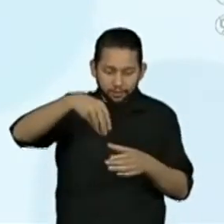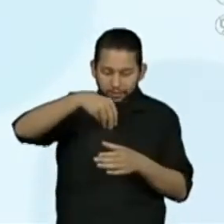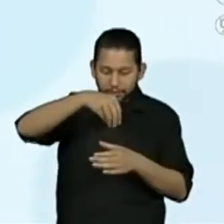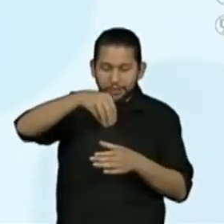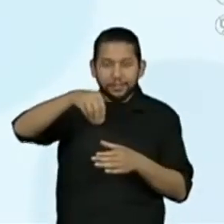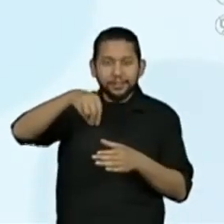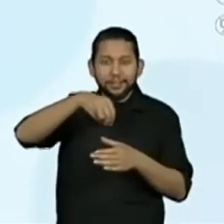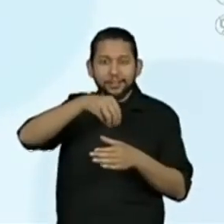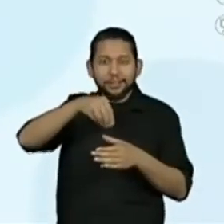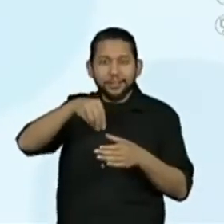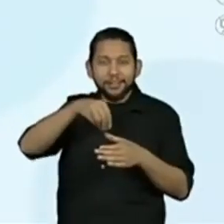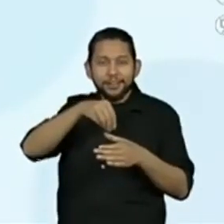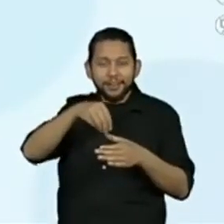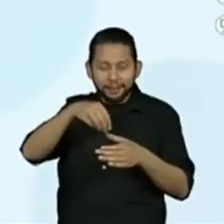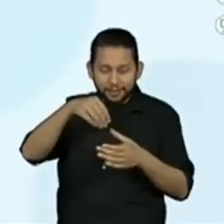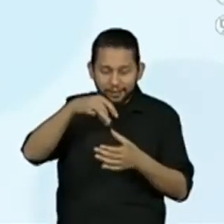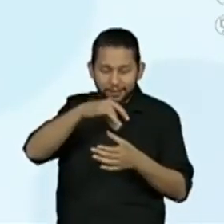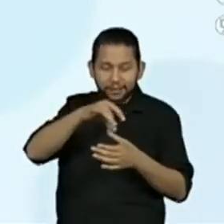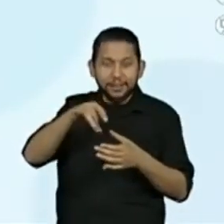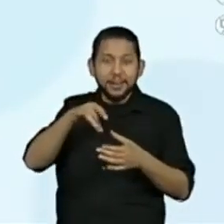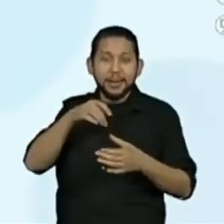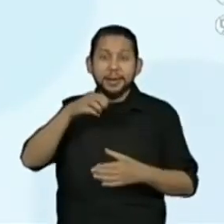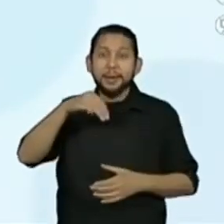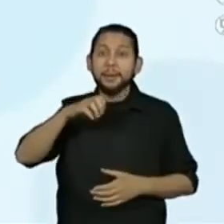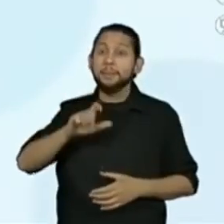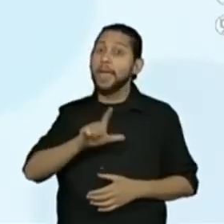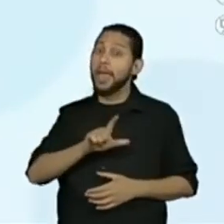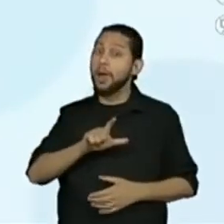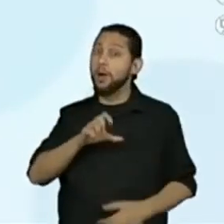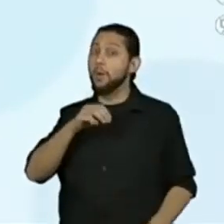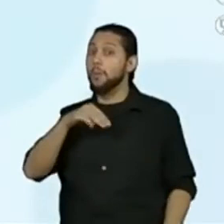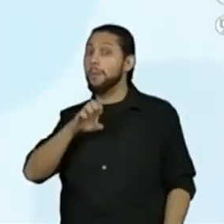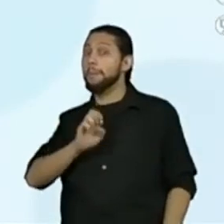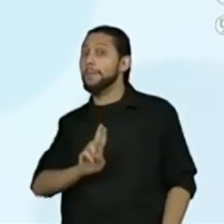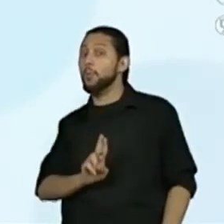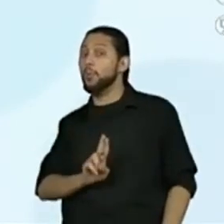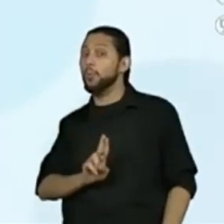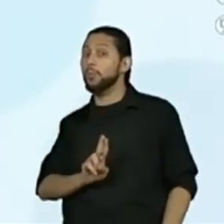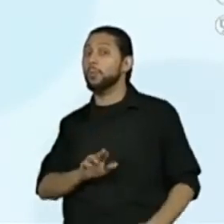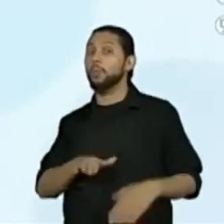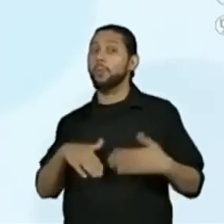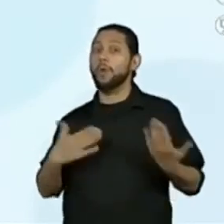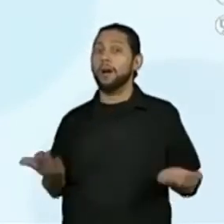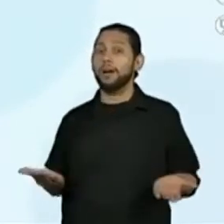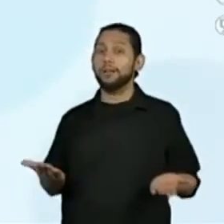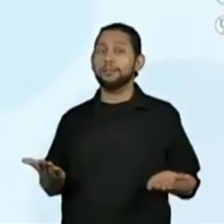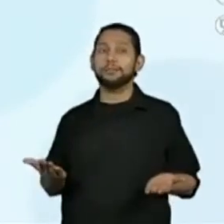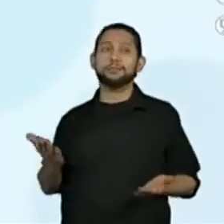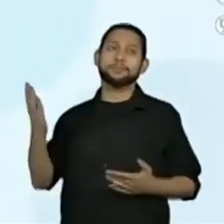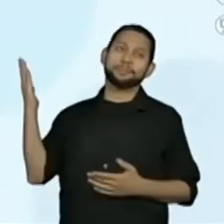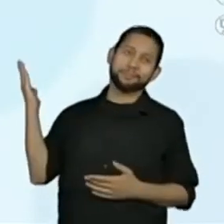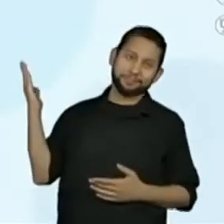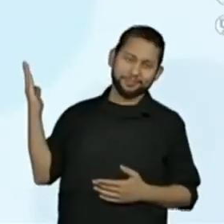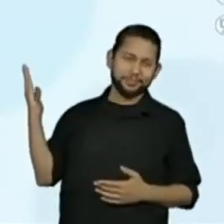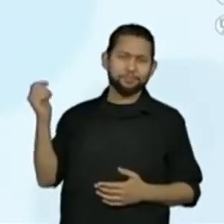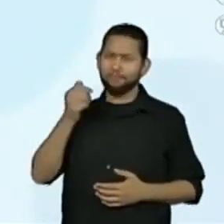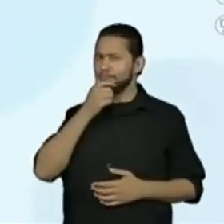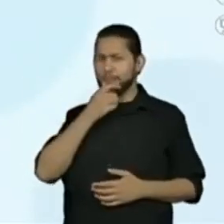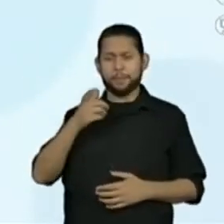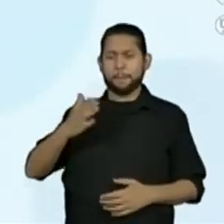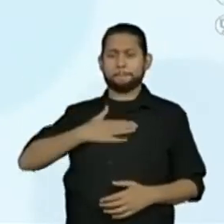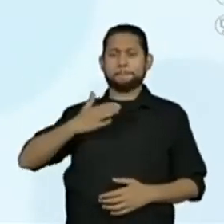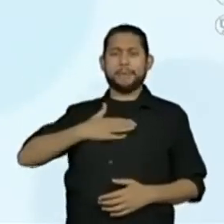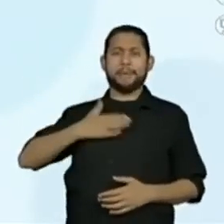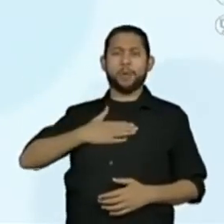o mel é um substantivo, logo, não é o meu. Eu não estou falando de nada